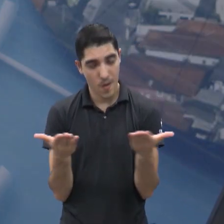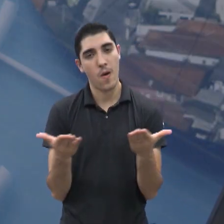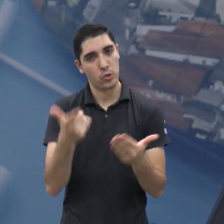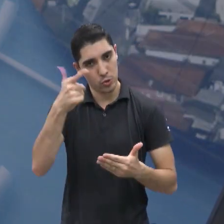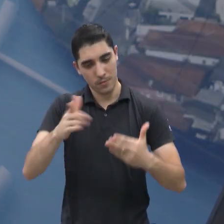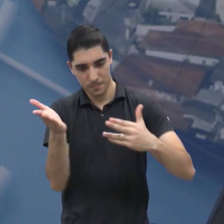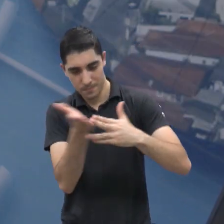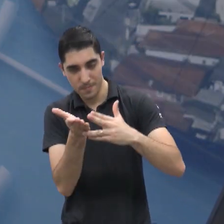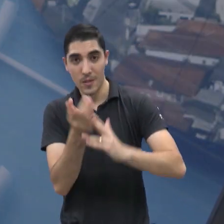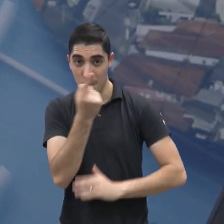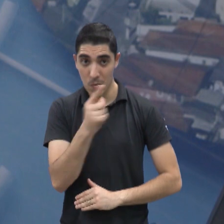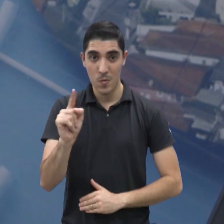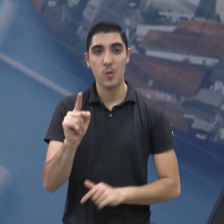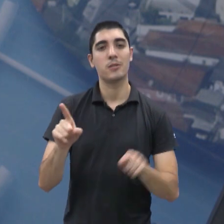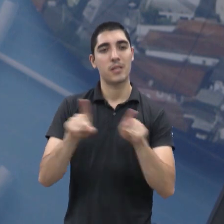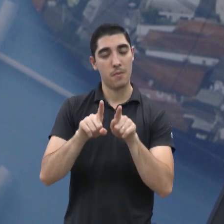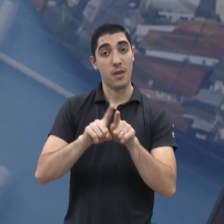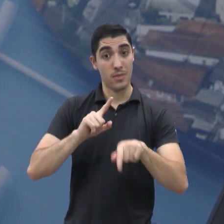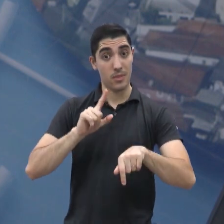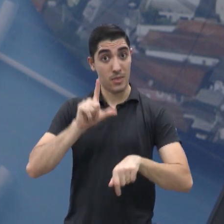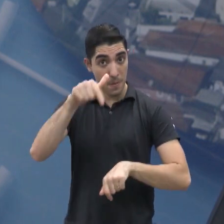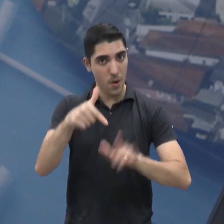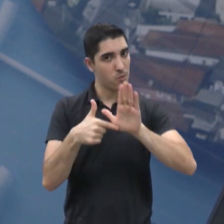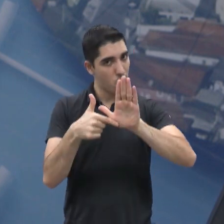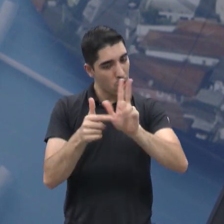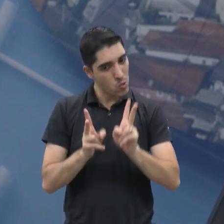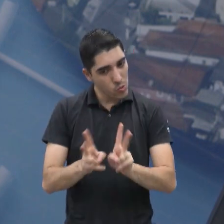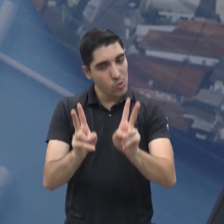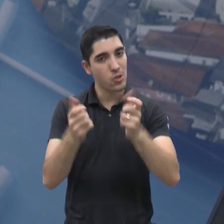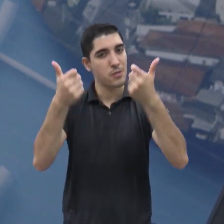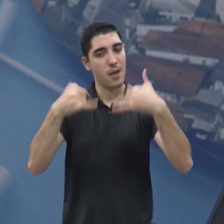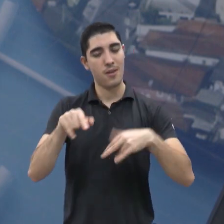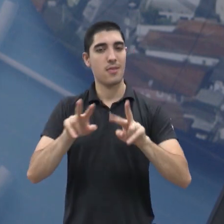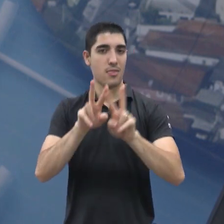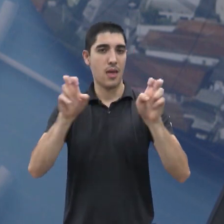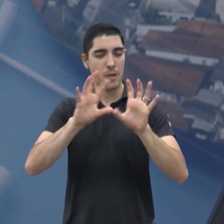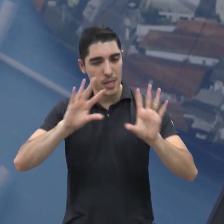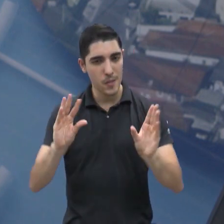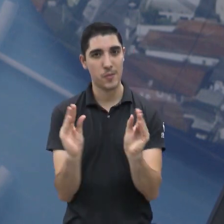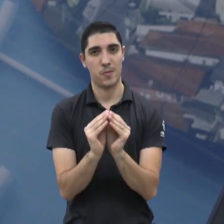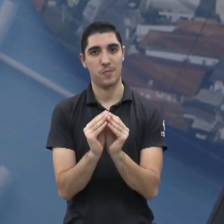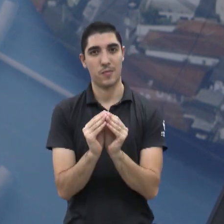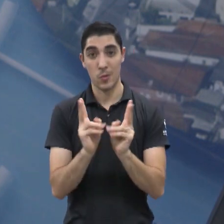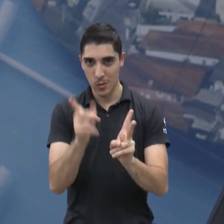a última de hoje, e daqui a pouquinho a gente retorna pra concluir aqui esse bate-papo de hoje. Fique com a gente, voltamos já já.